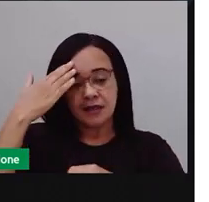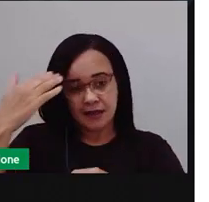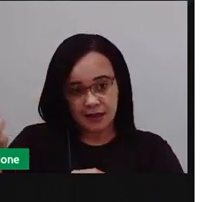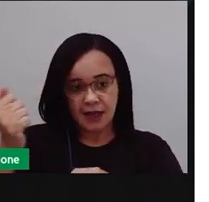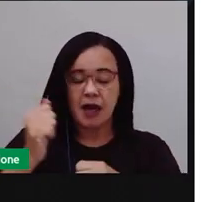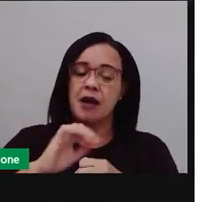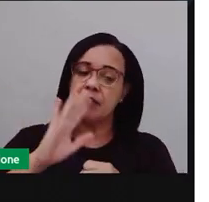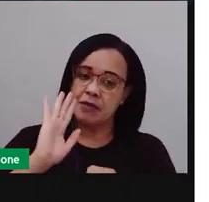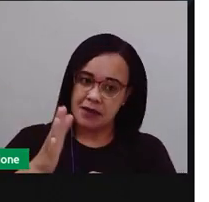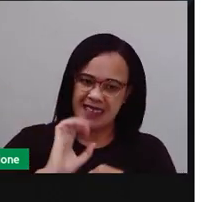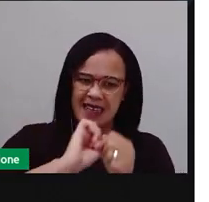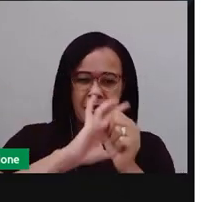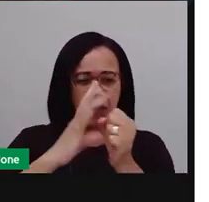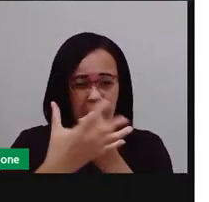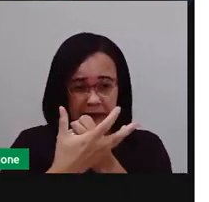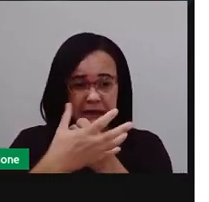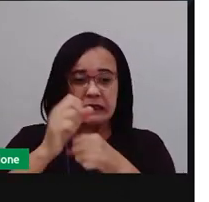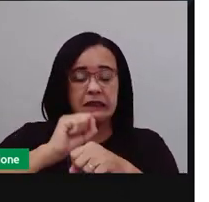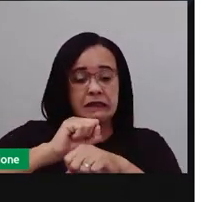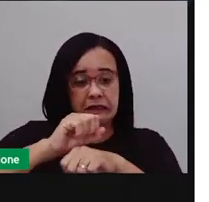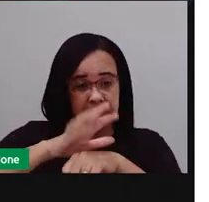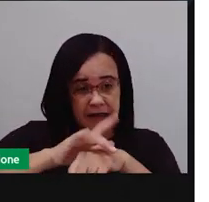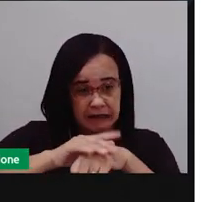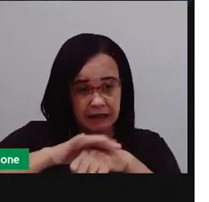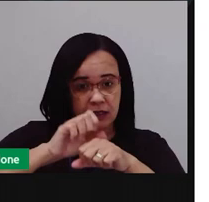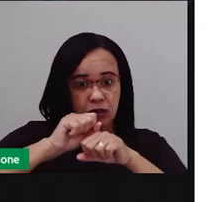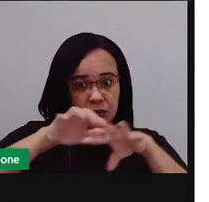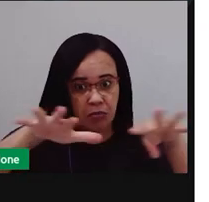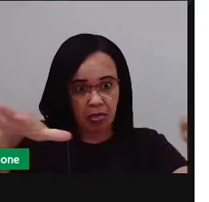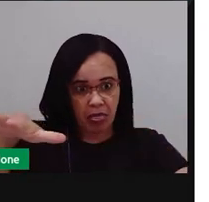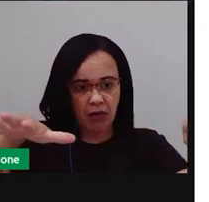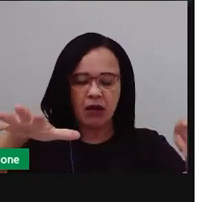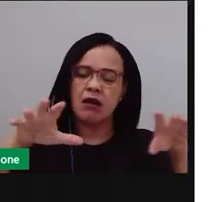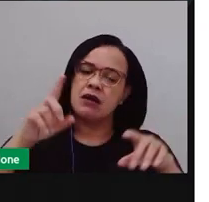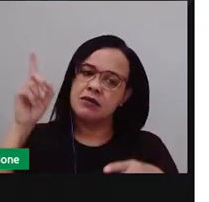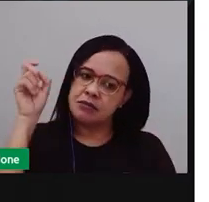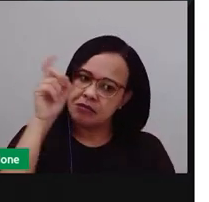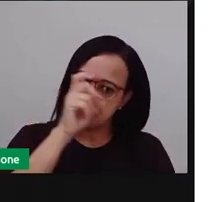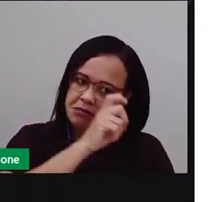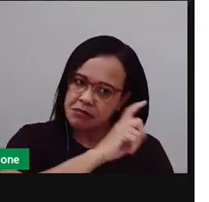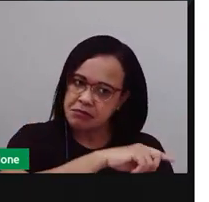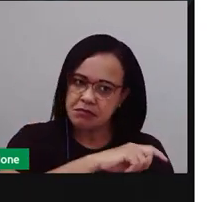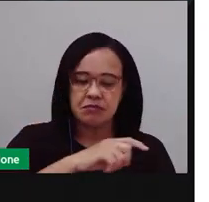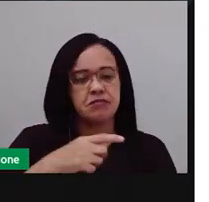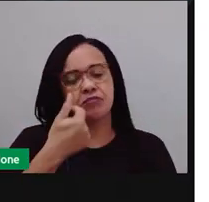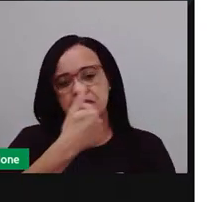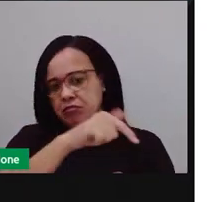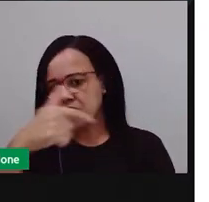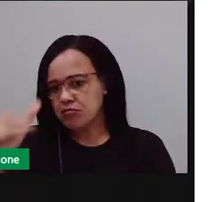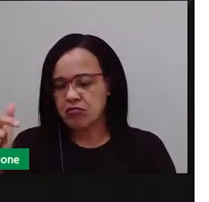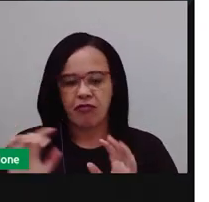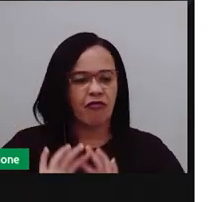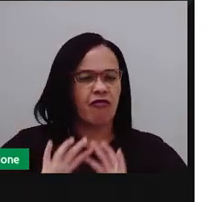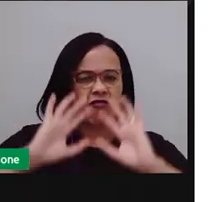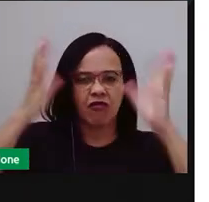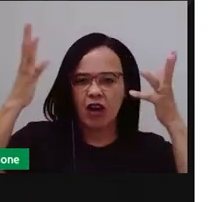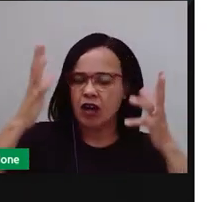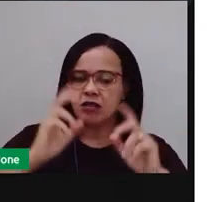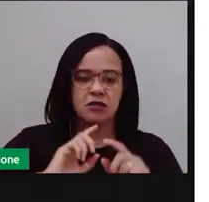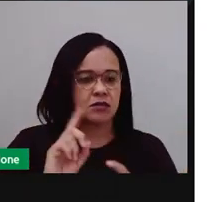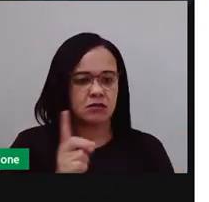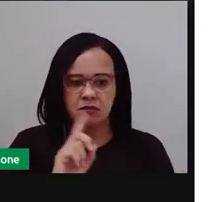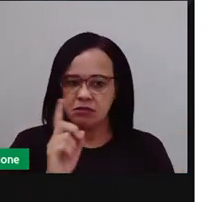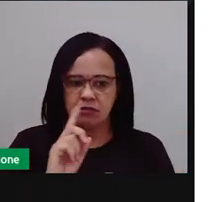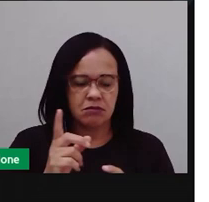uma pandemia da Covid-19, né? Então, não vai ter festas